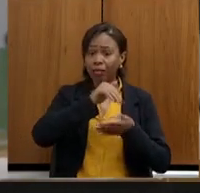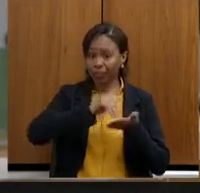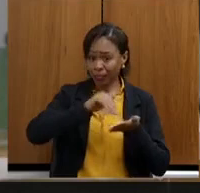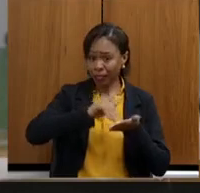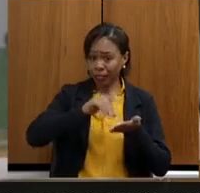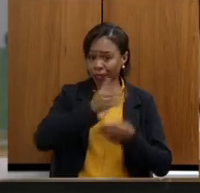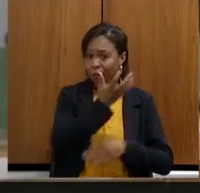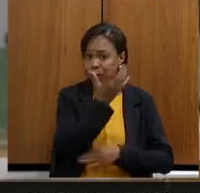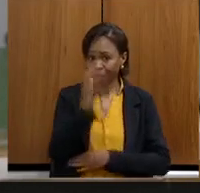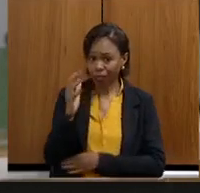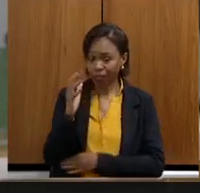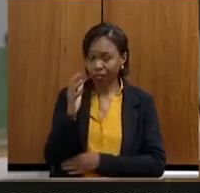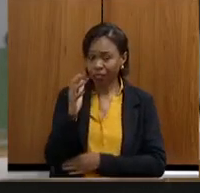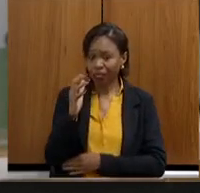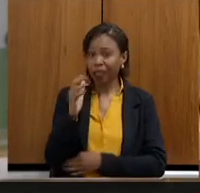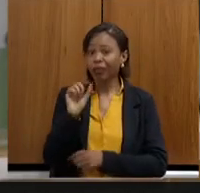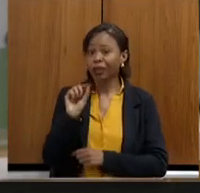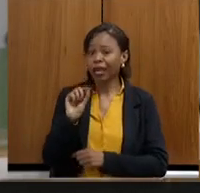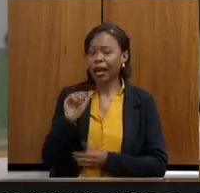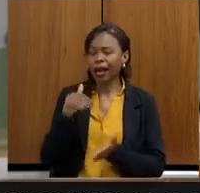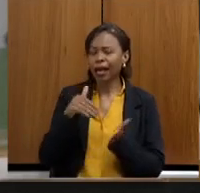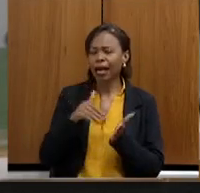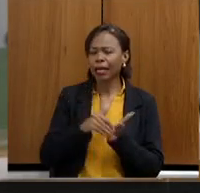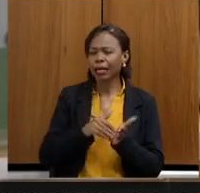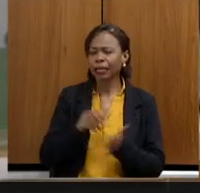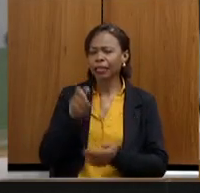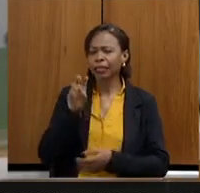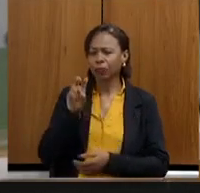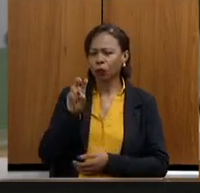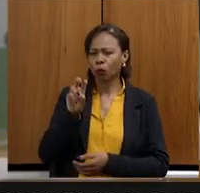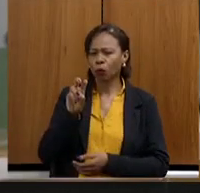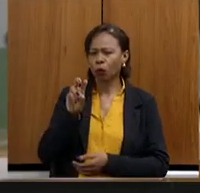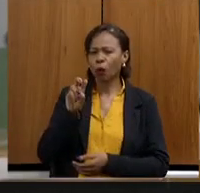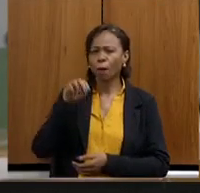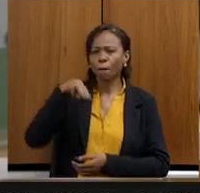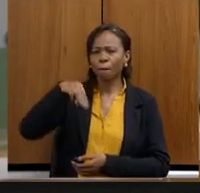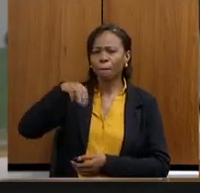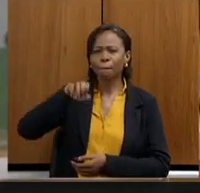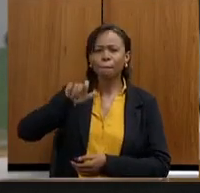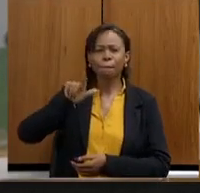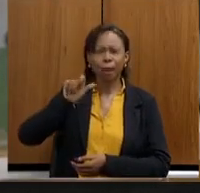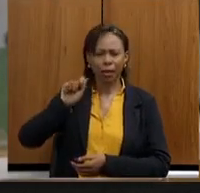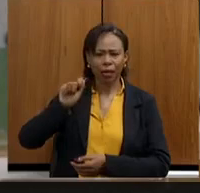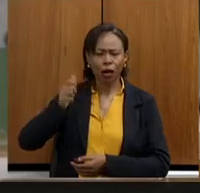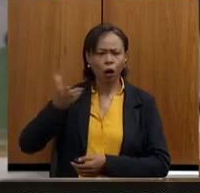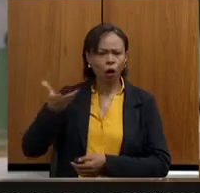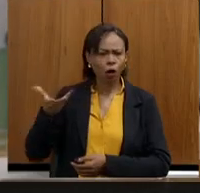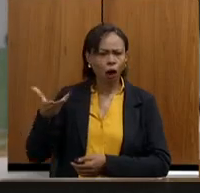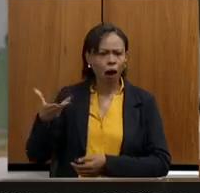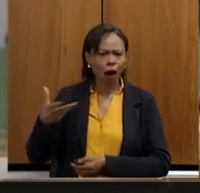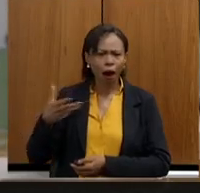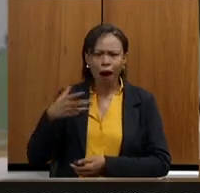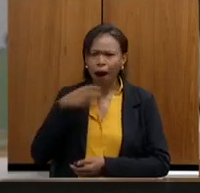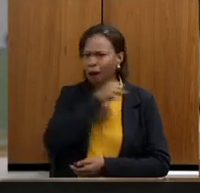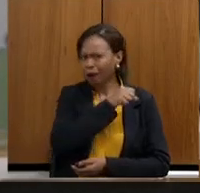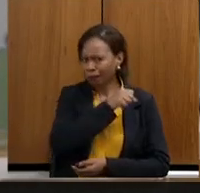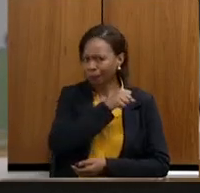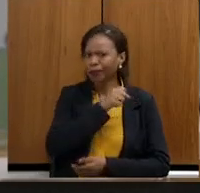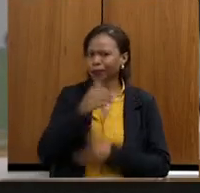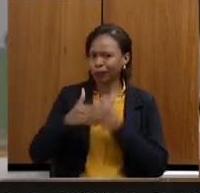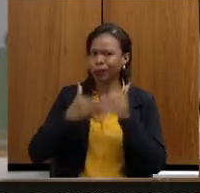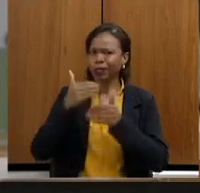5 mega dá uma celeridade enorme nesse processo. E tem as outras plantas também